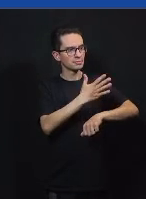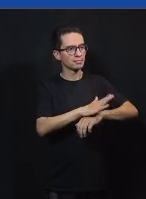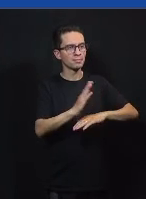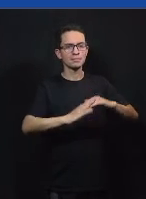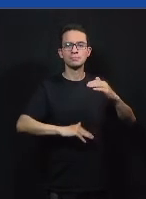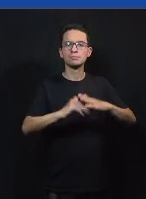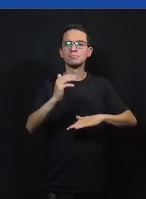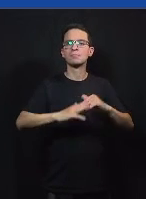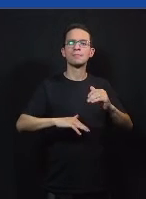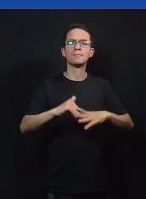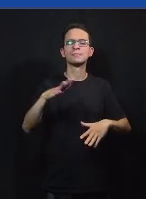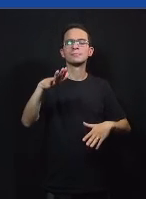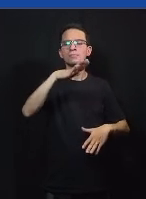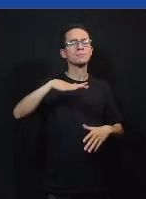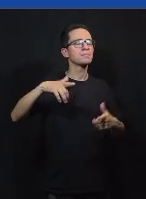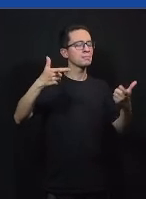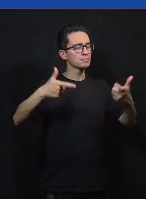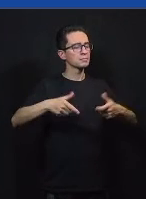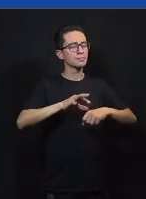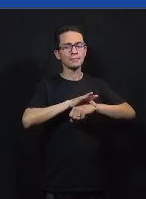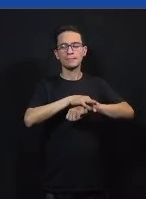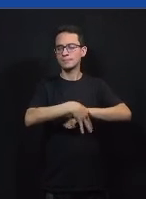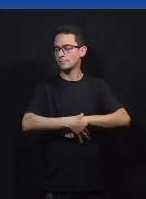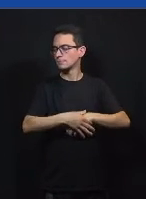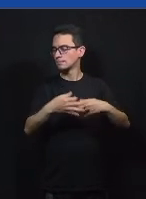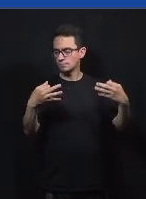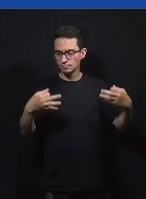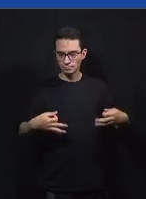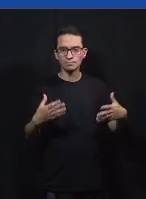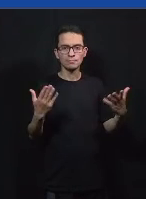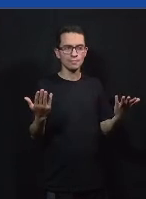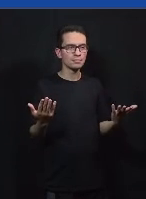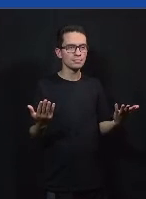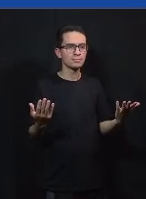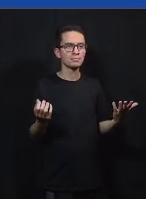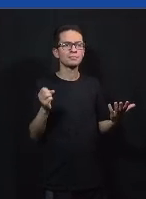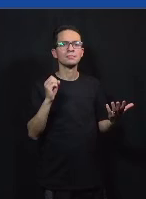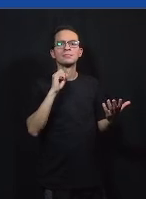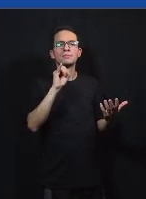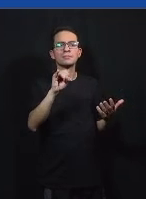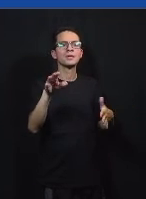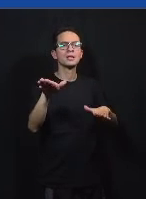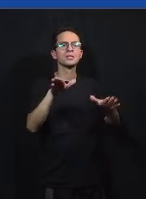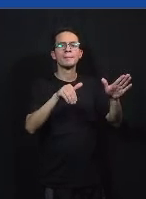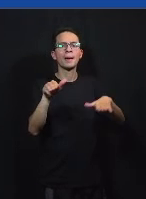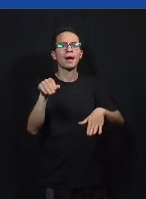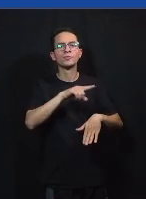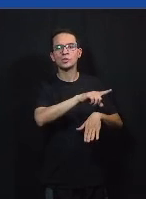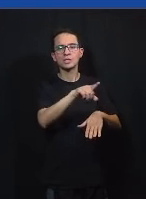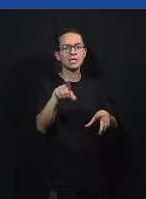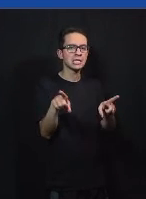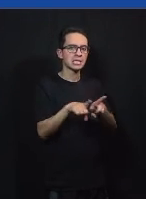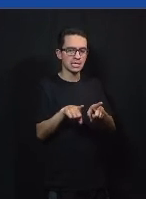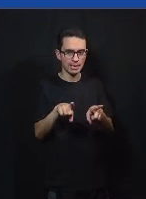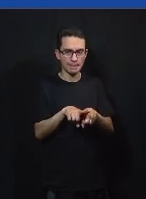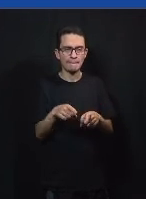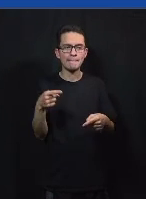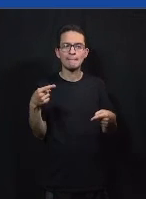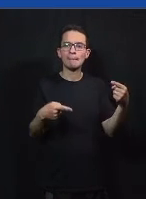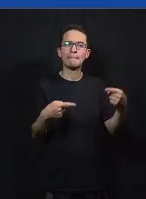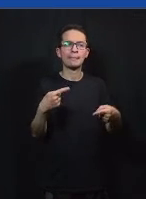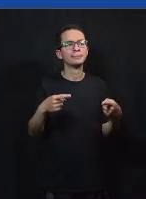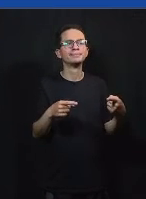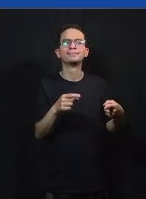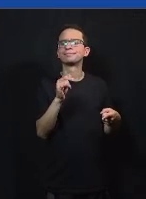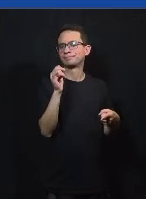em ambientes seguros de forma gradual então se eu chamasse algum de vocês amanhã para fazer um debate público contra